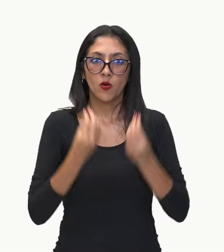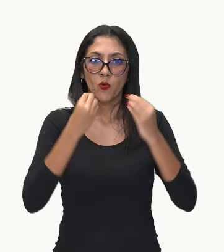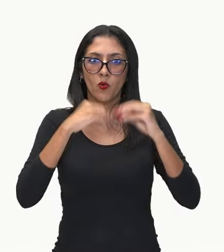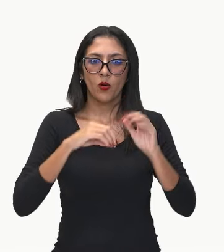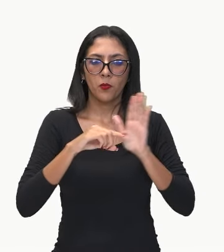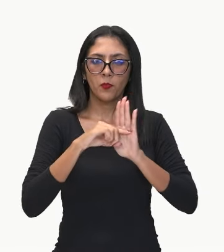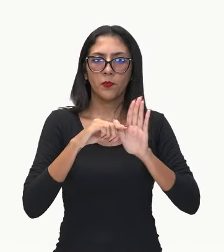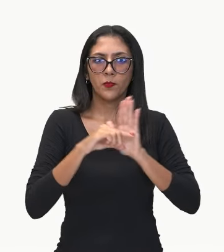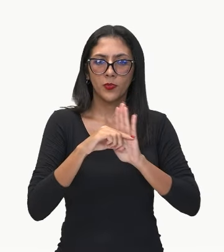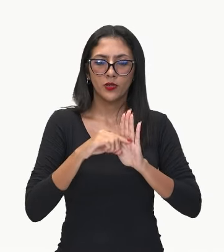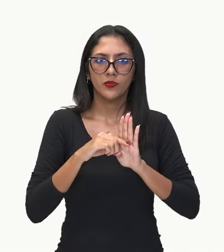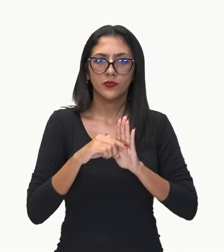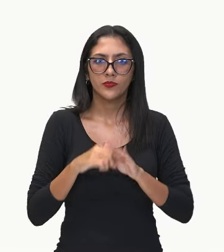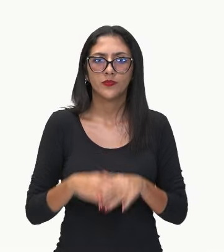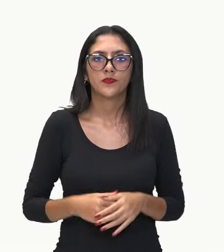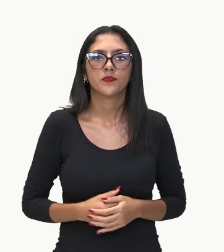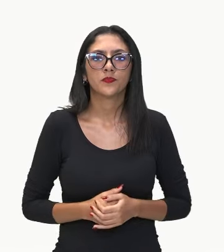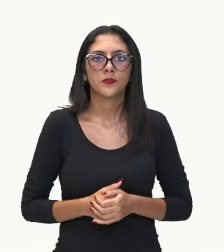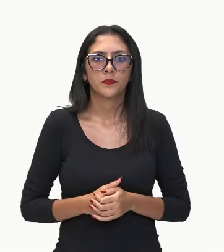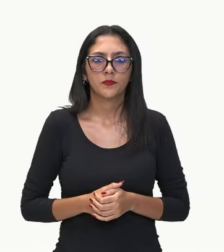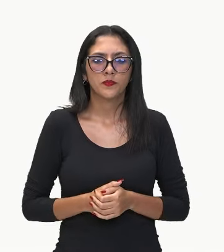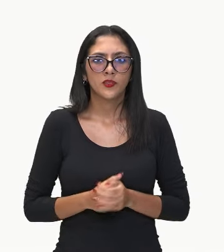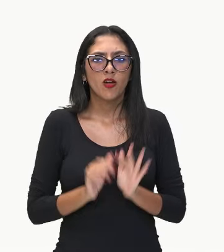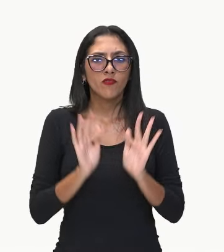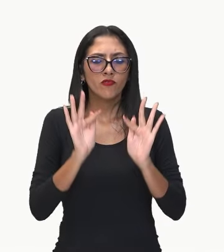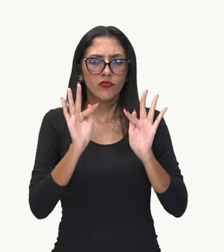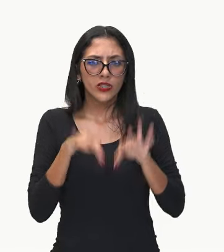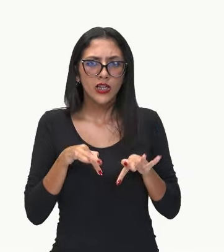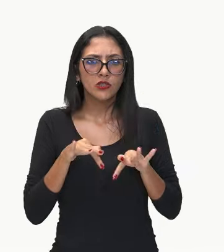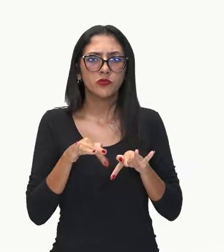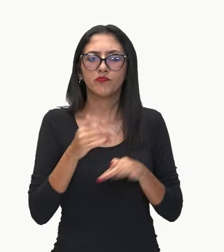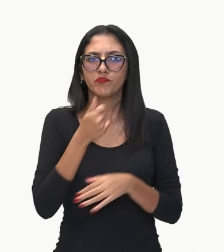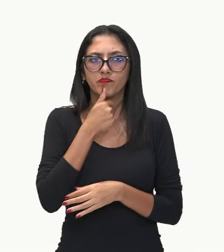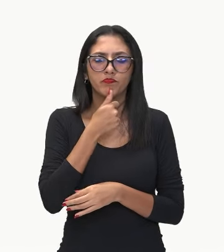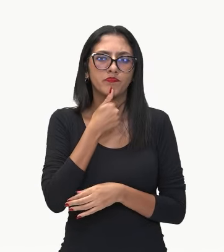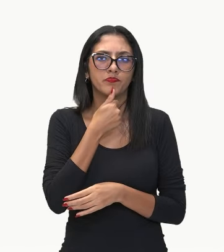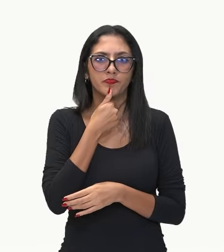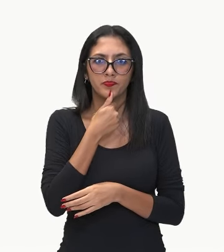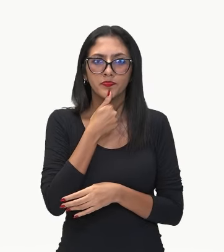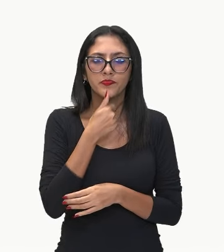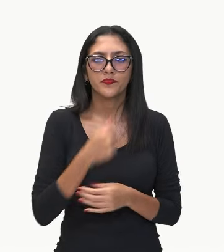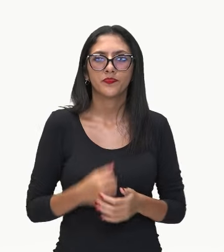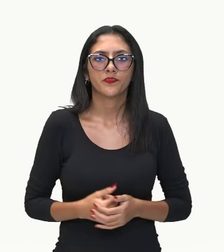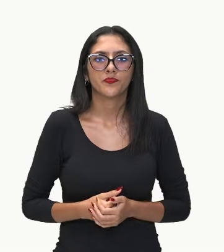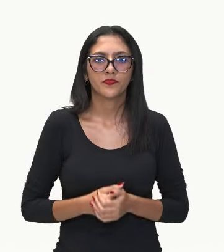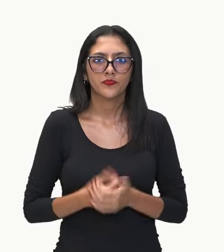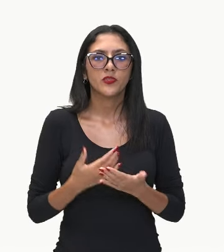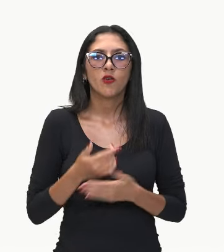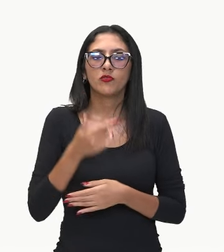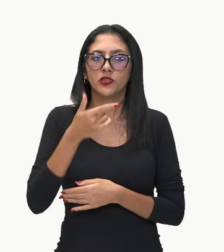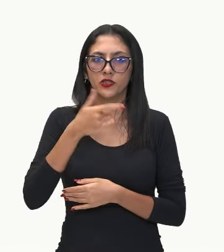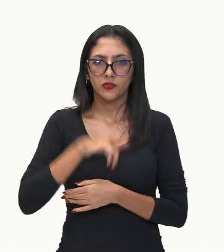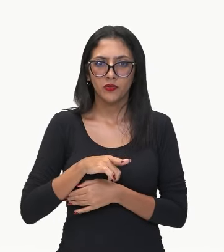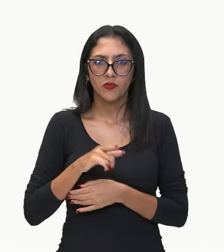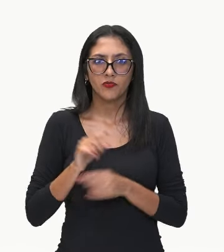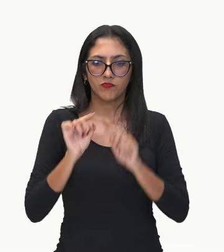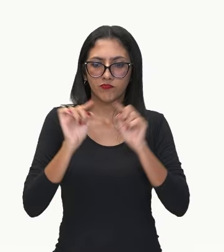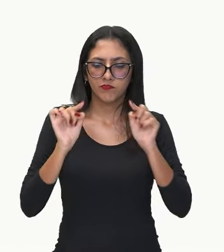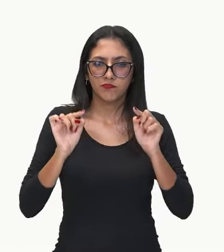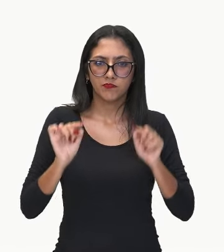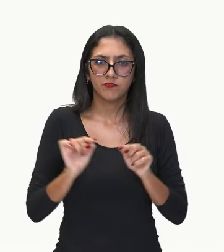Menos 4. Acabei a resolução? Não. Então, vamos nós de novo, de dentro